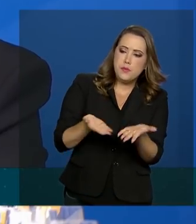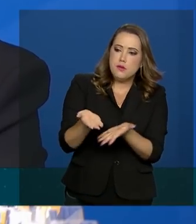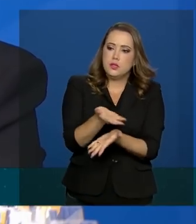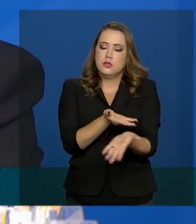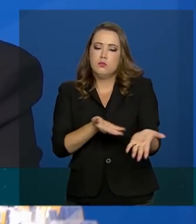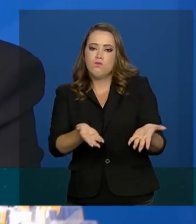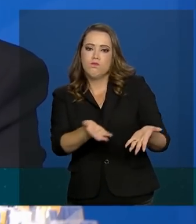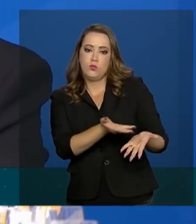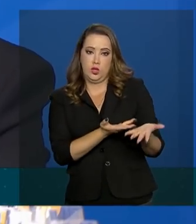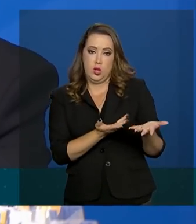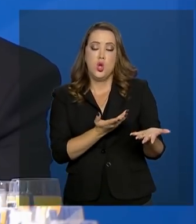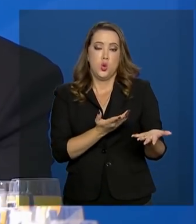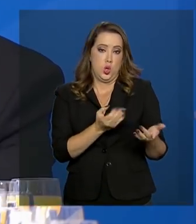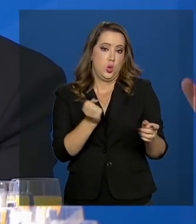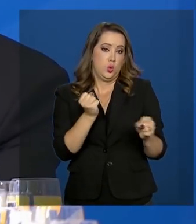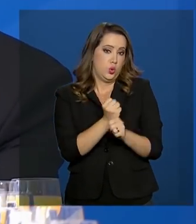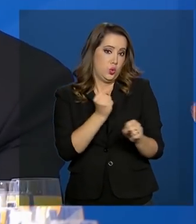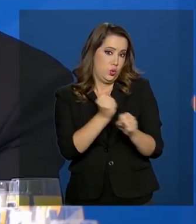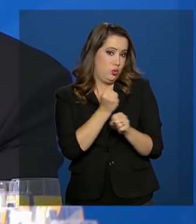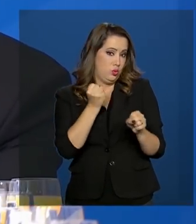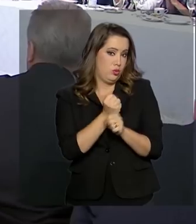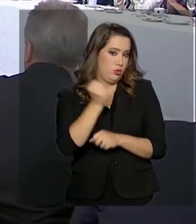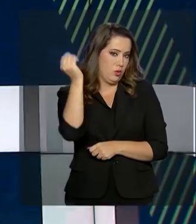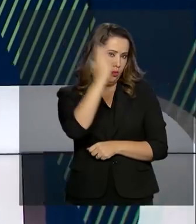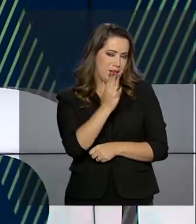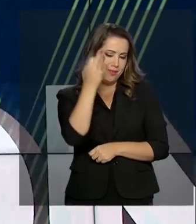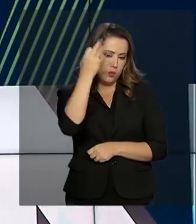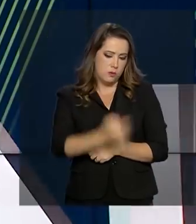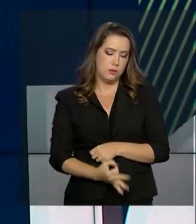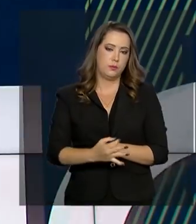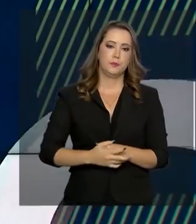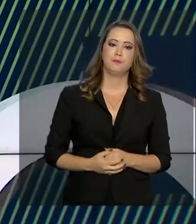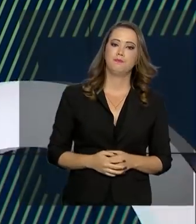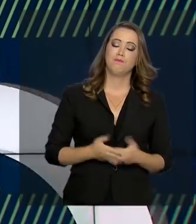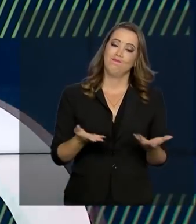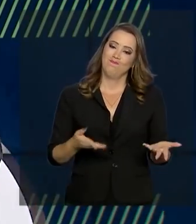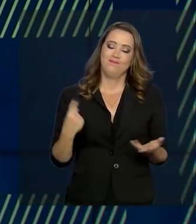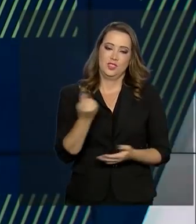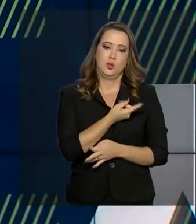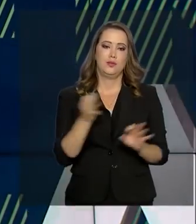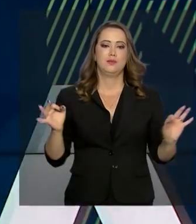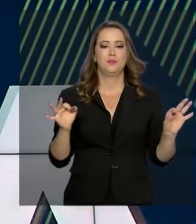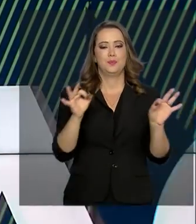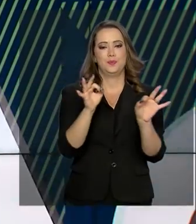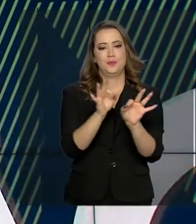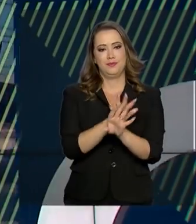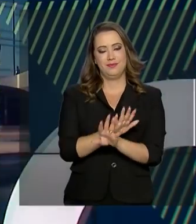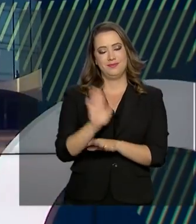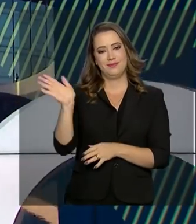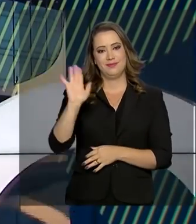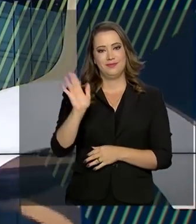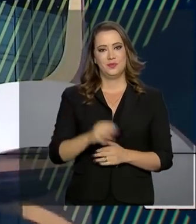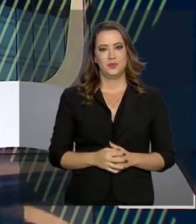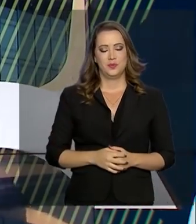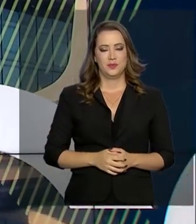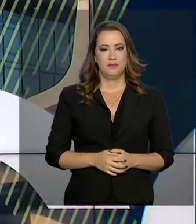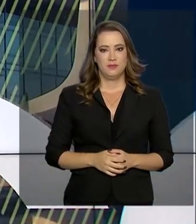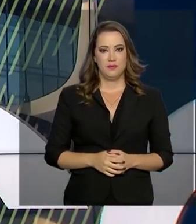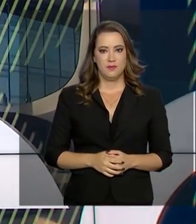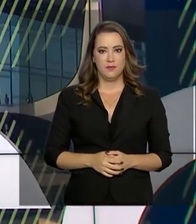solidária, construir o projeto do Brasil que dá certo. Esta edição do governo agora termina aqui. Até mais.